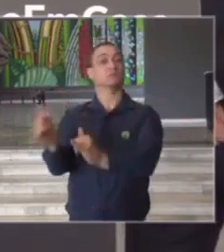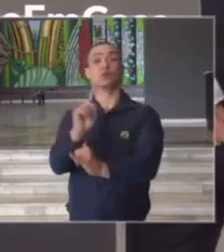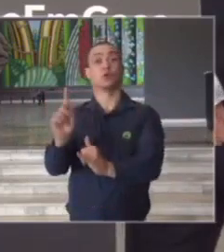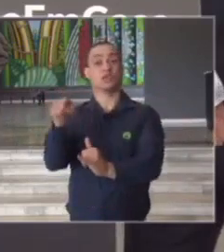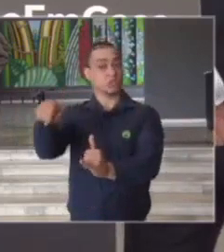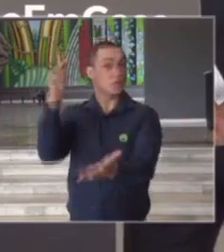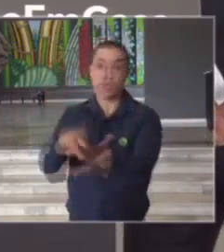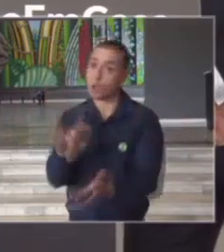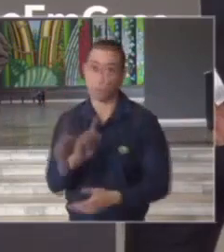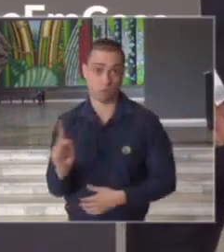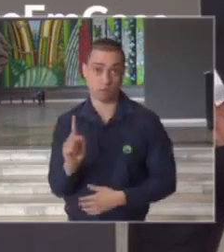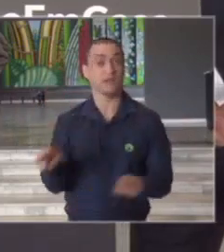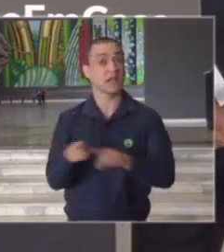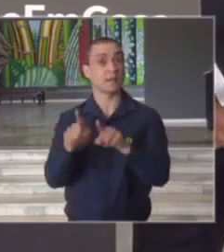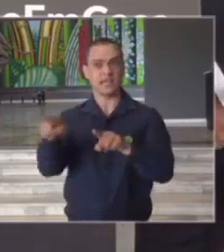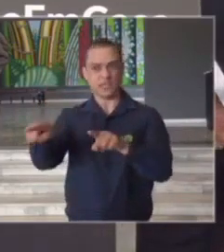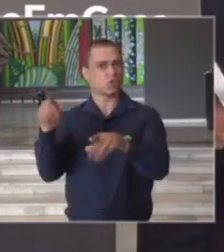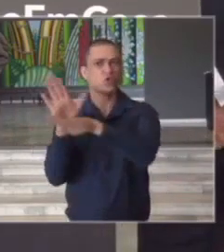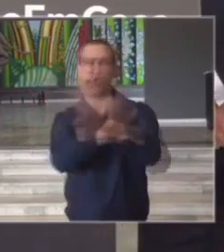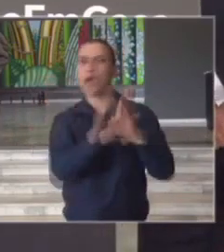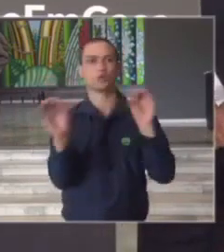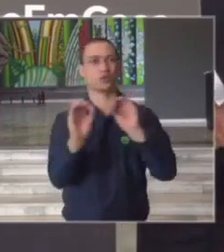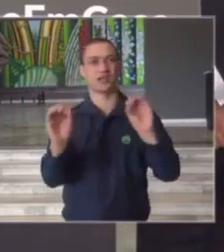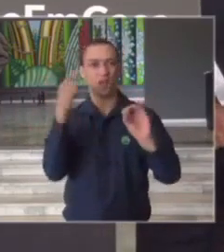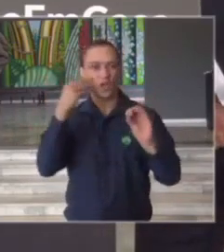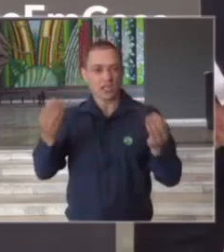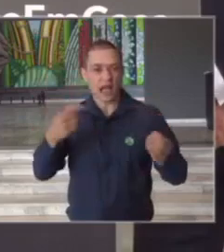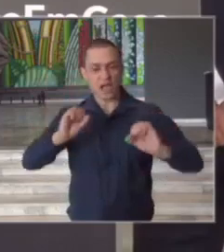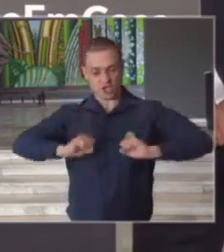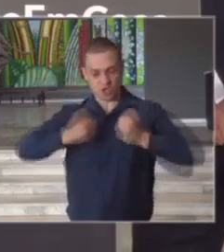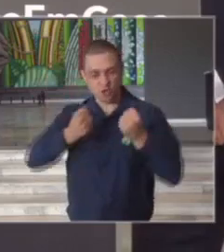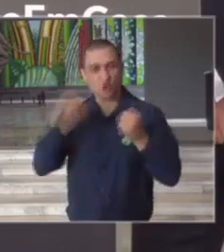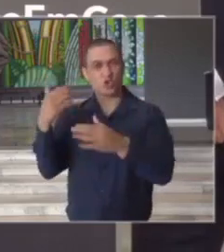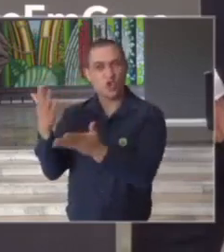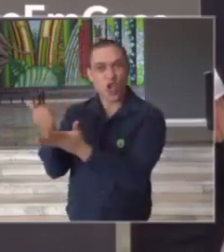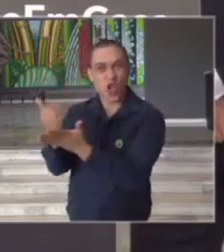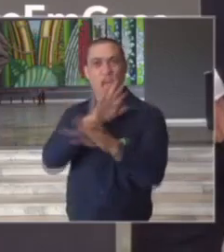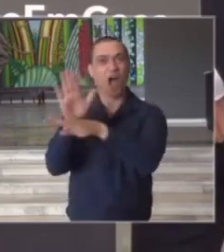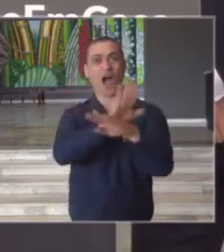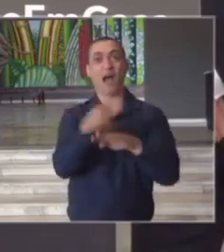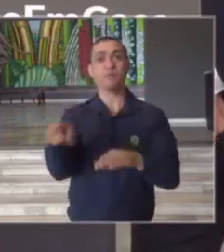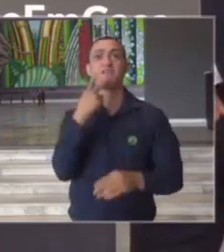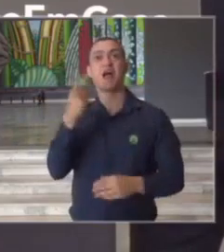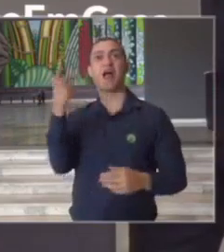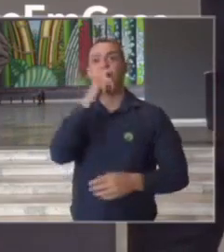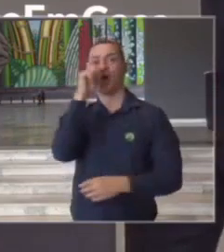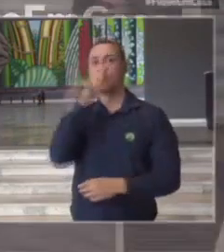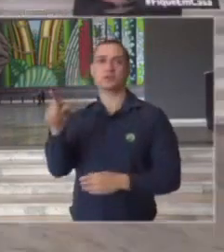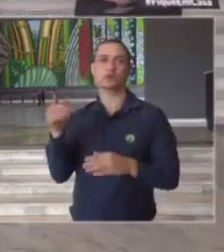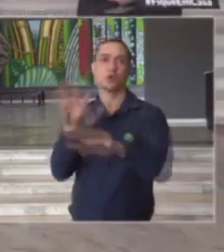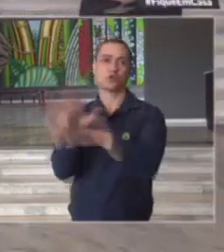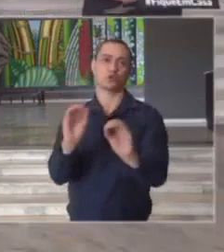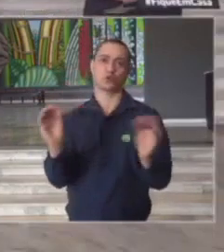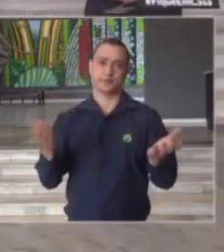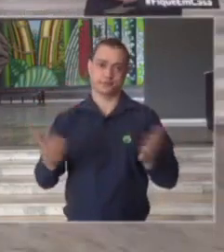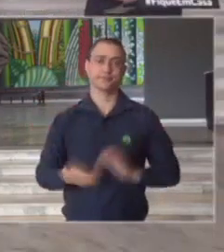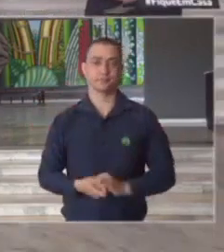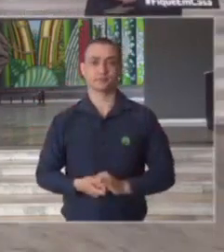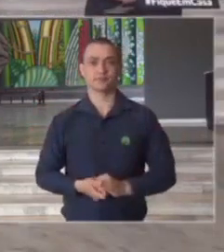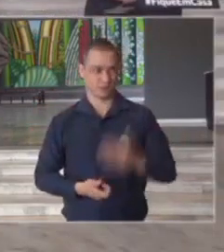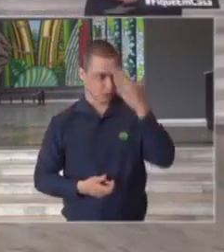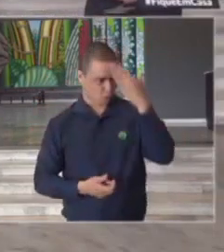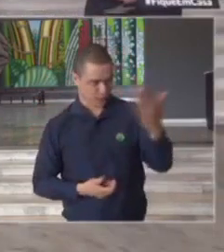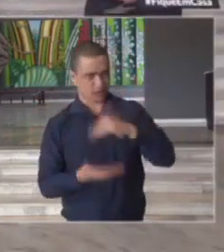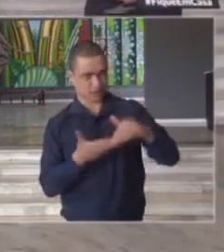corresponde à verdade e não auxilia nesse momento a juntarmos esforços no sentido de combater a doença na cidade obrigado